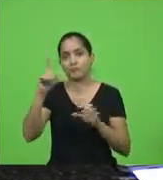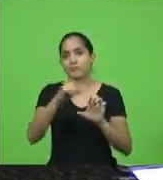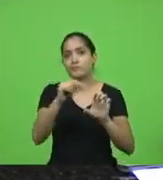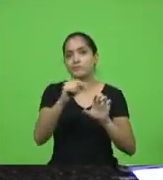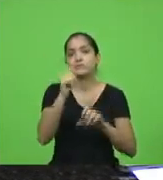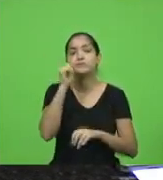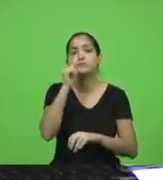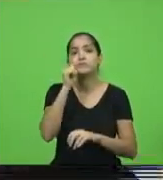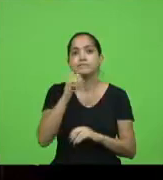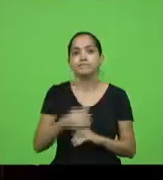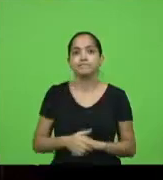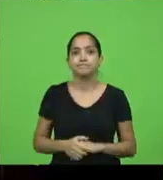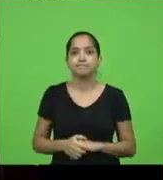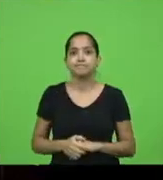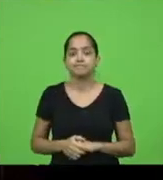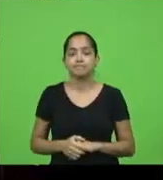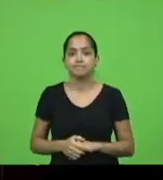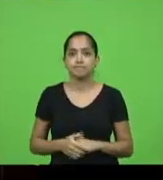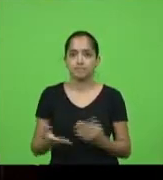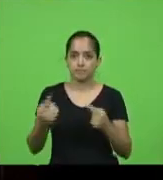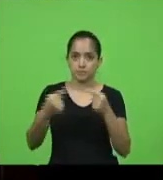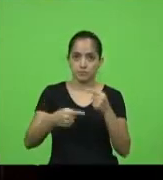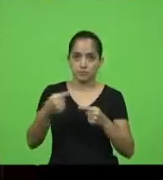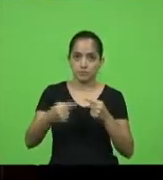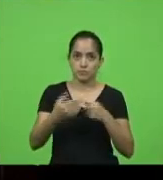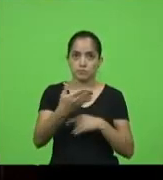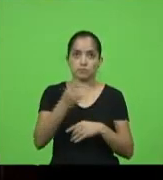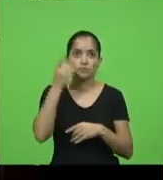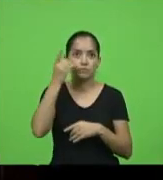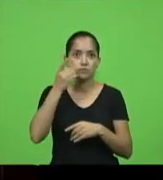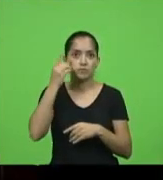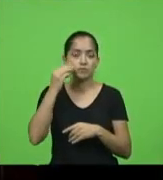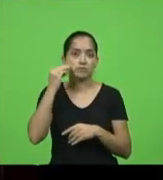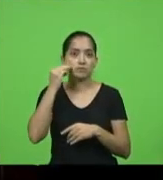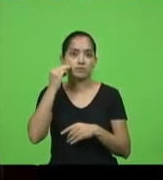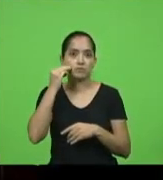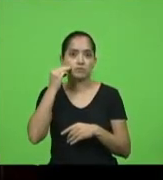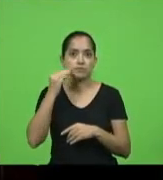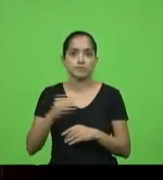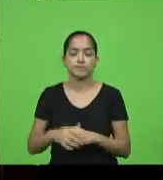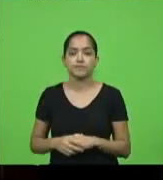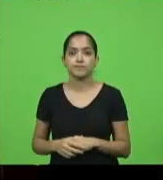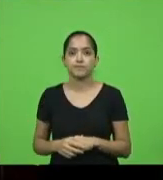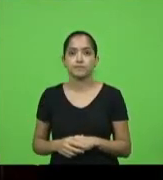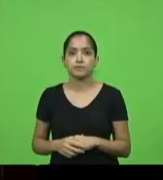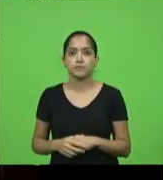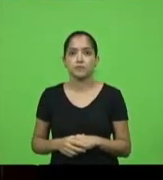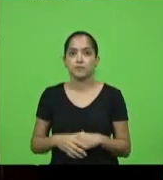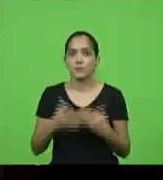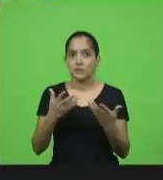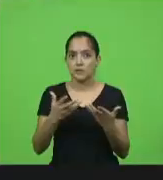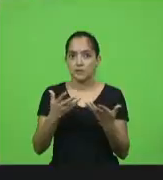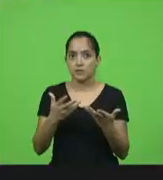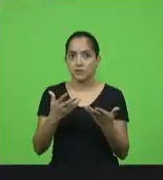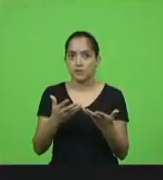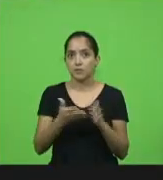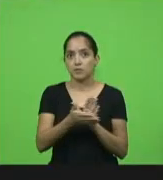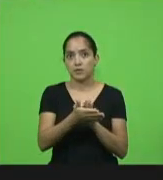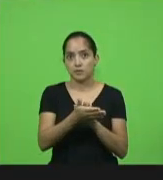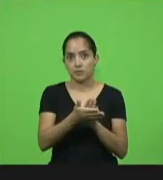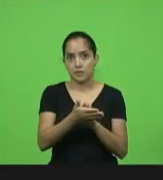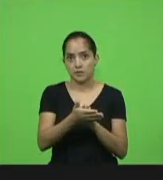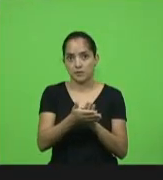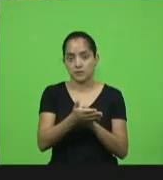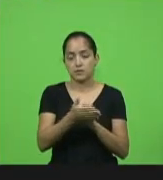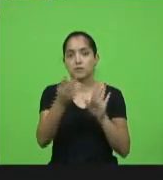senhor presidente ainda para discutir a matéria com a palavra a deputada Marlene Fengler eu quero que parabenizar o autor do projeto de